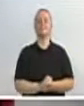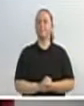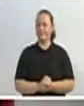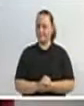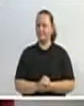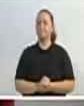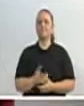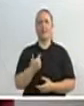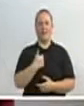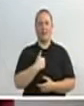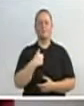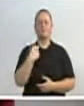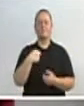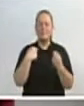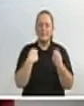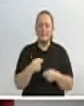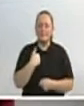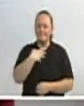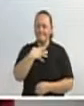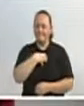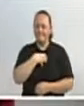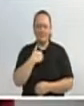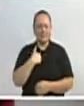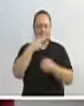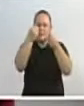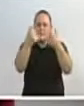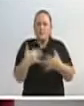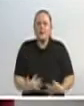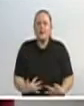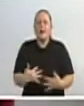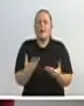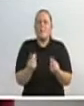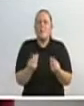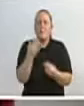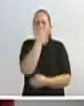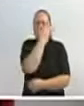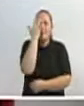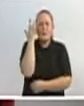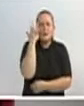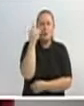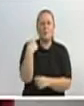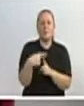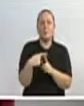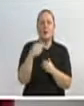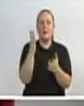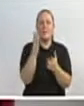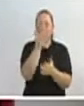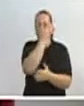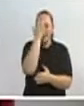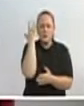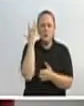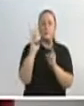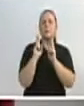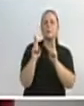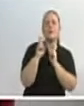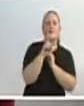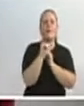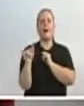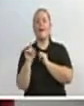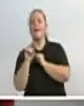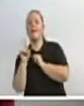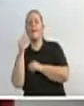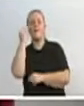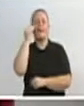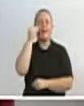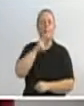para muita gente. Devo satisfação sobre isso para muita gente mesmo. Estou aí para ajudar a